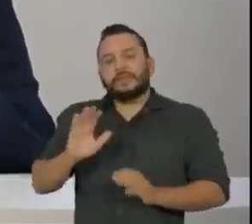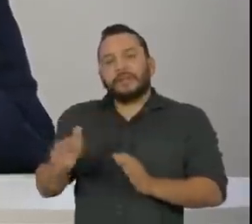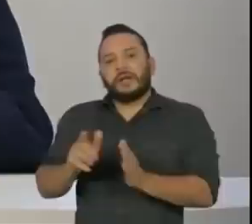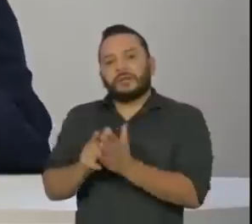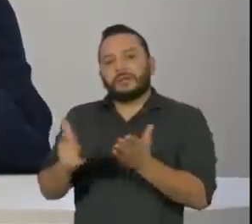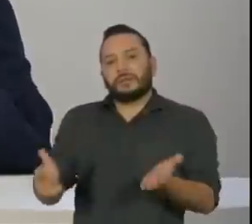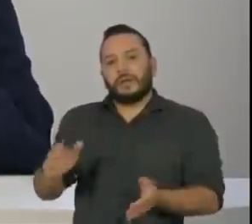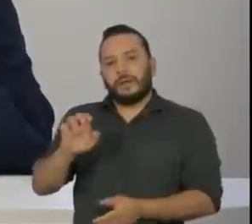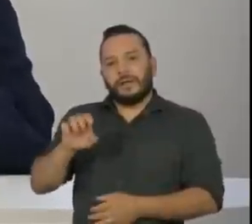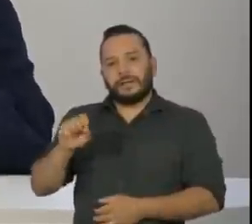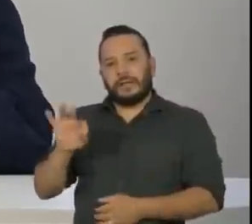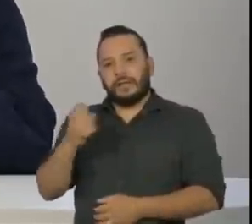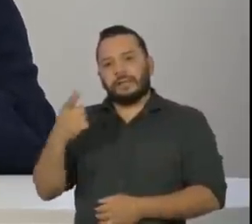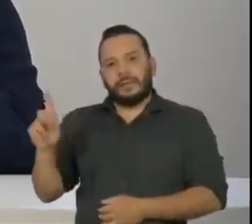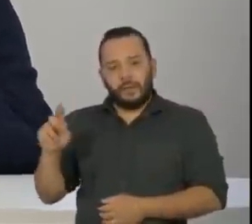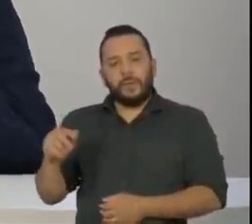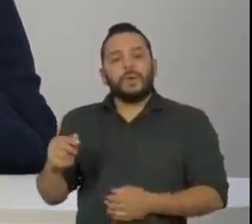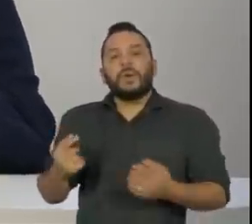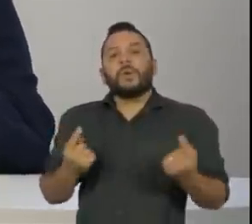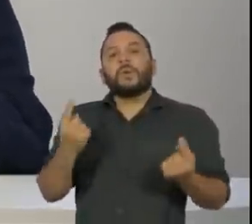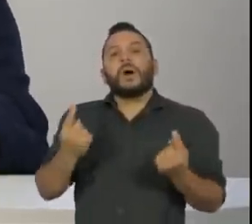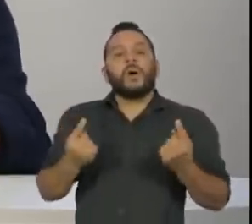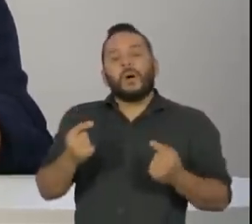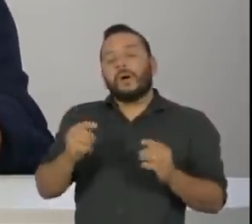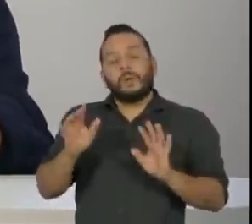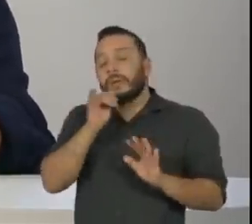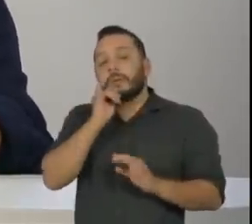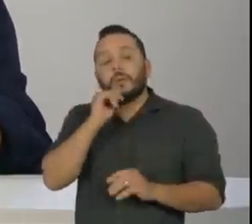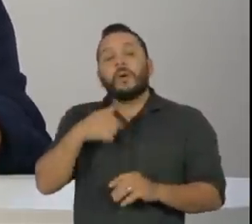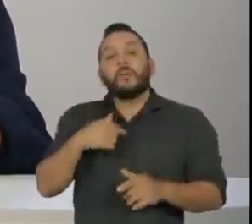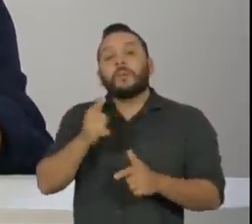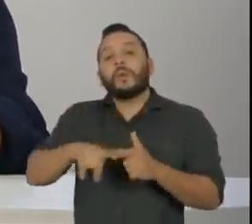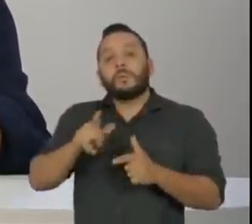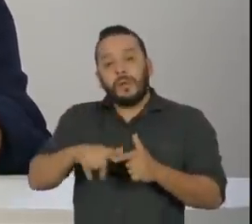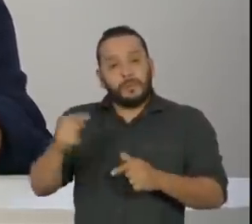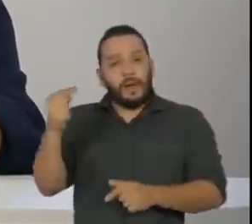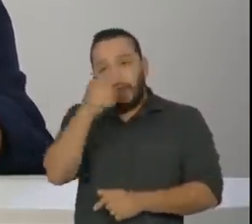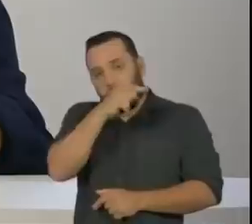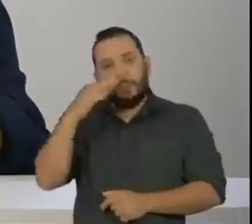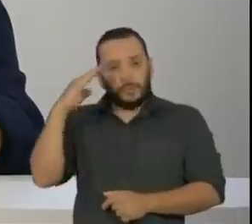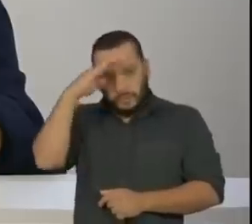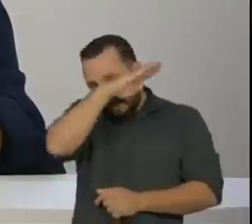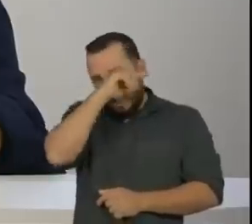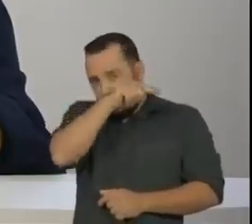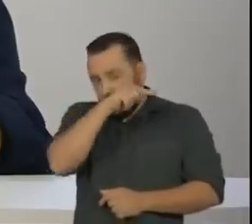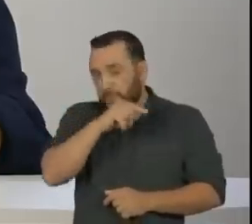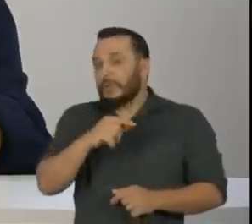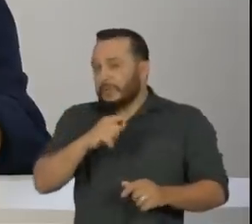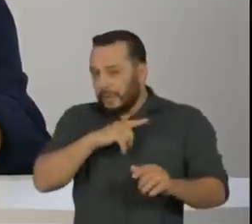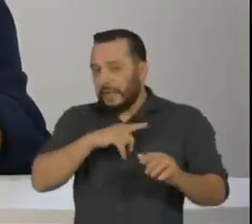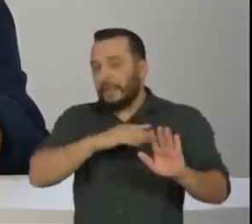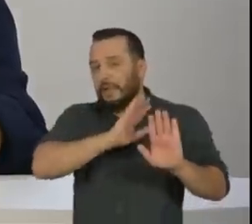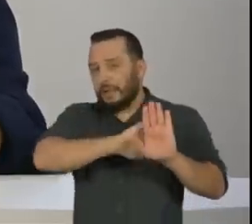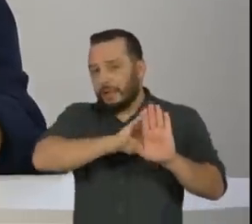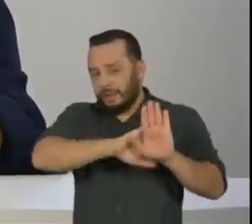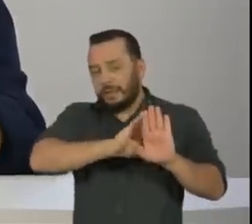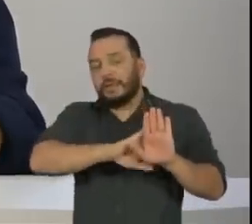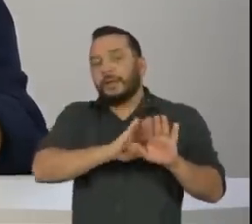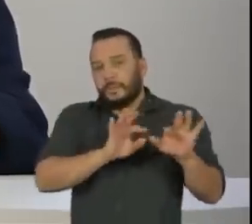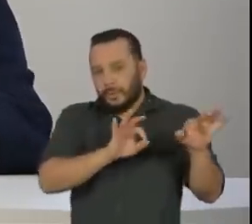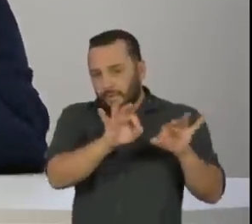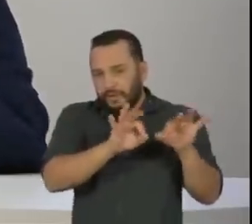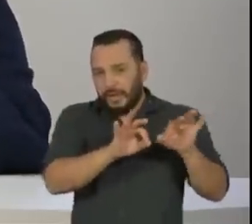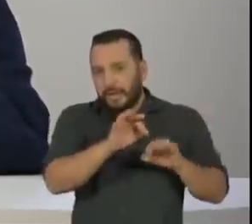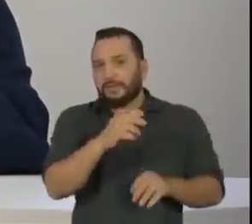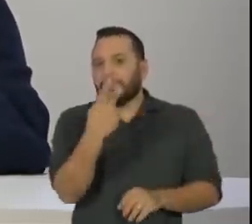o maior problema sequer é o presidente Bolsonaro, é o projeto atrás dele que pretenderia implementar uma teocracia no